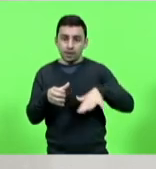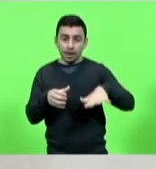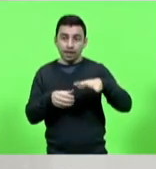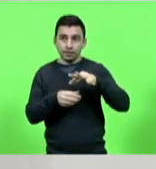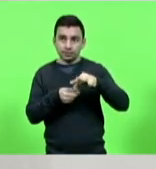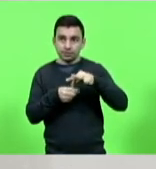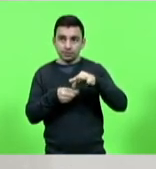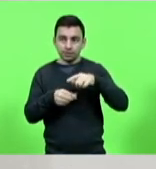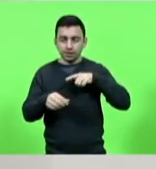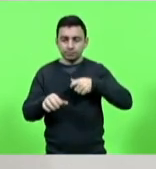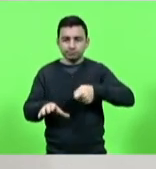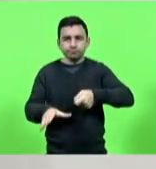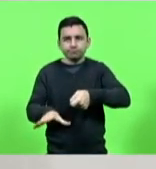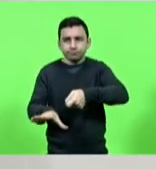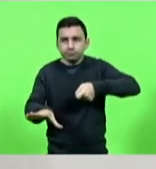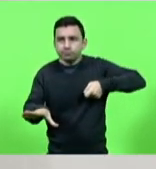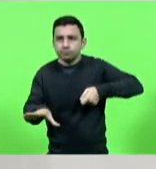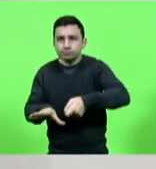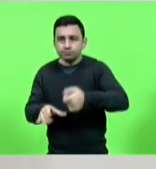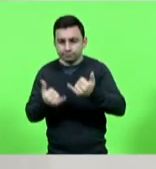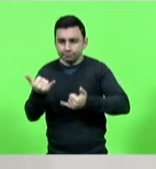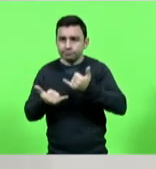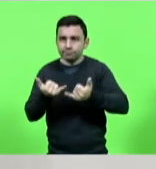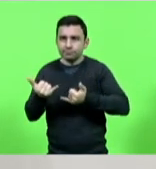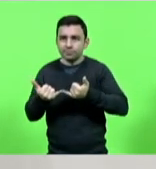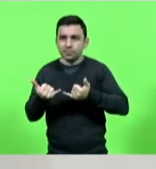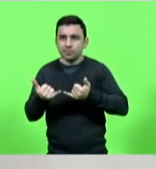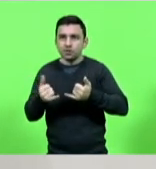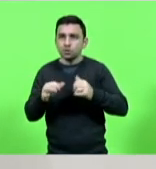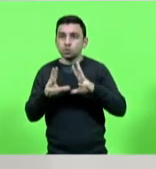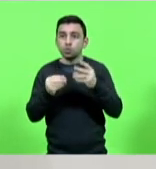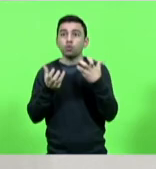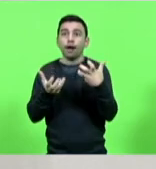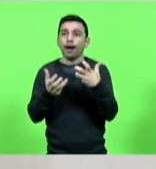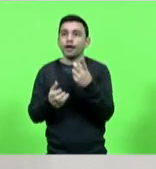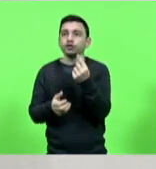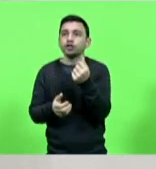coisa, e eles jogavam apostando dinheiro.